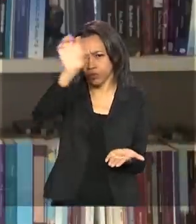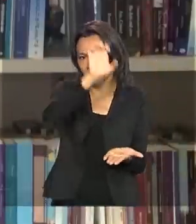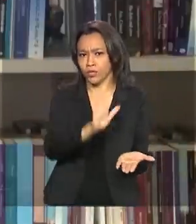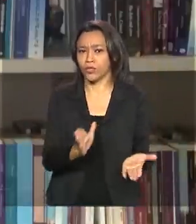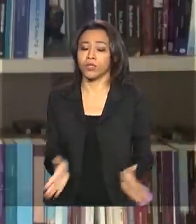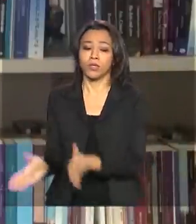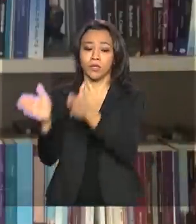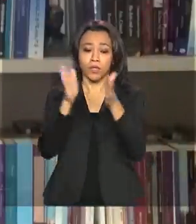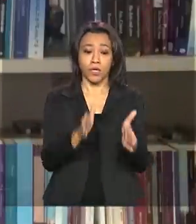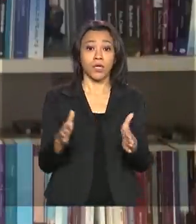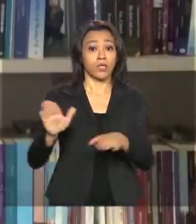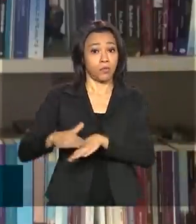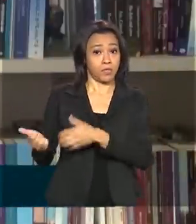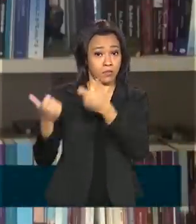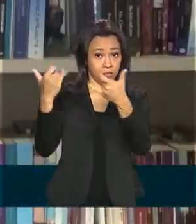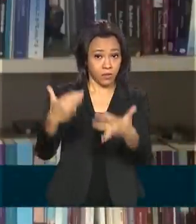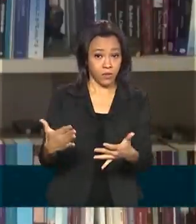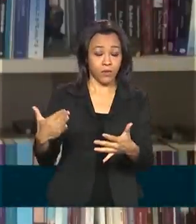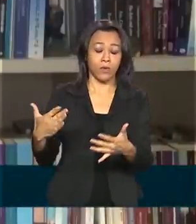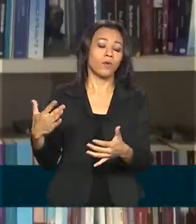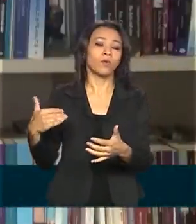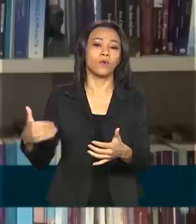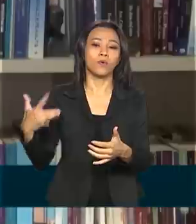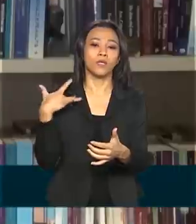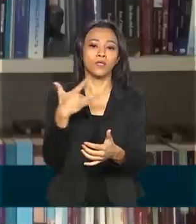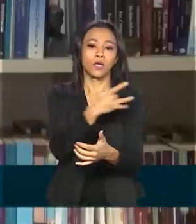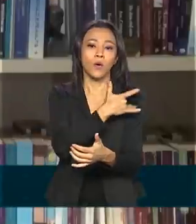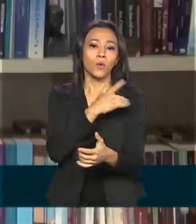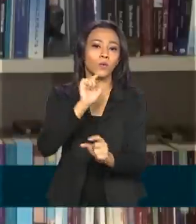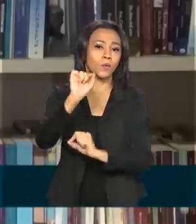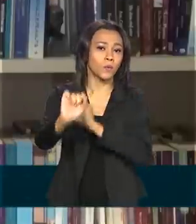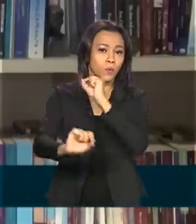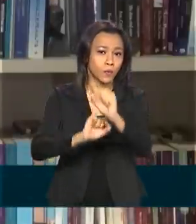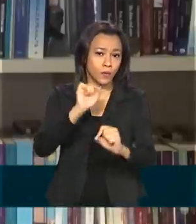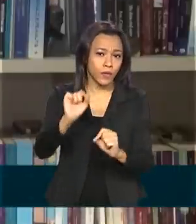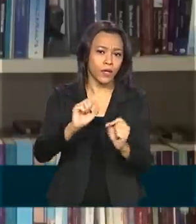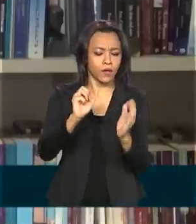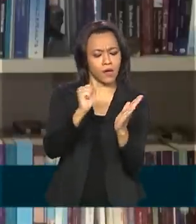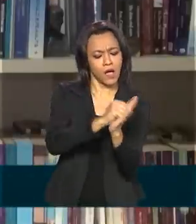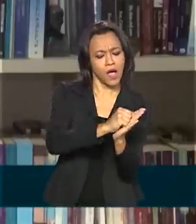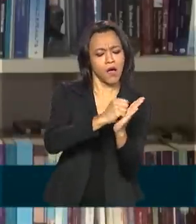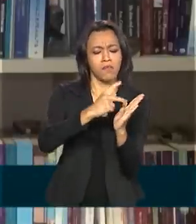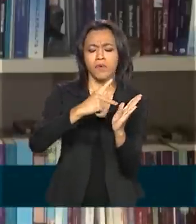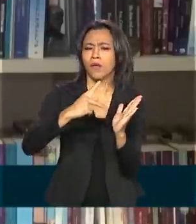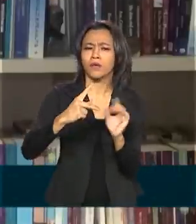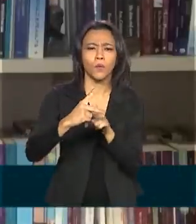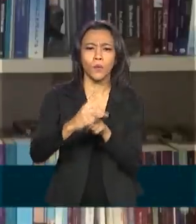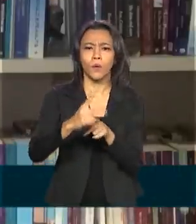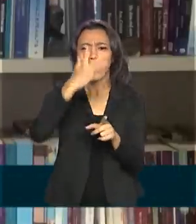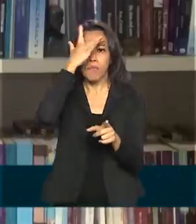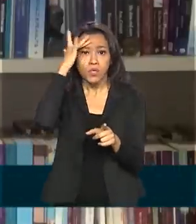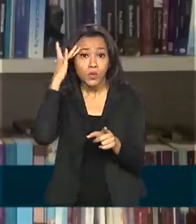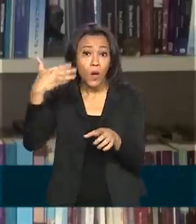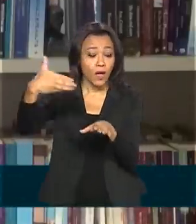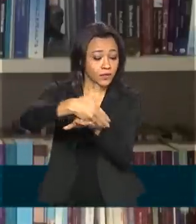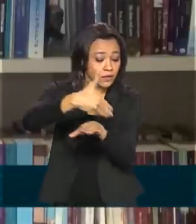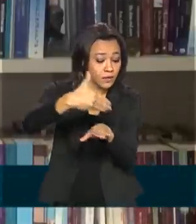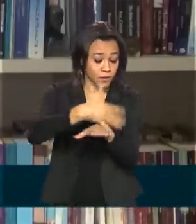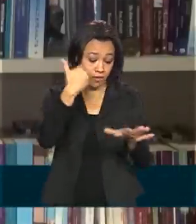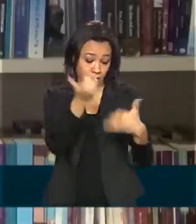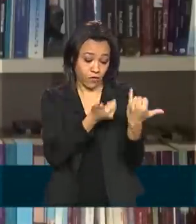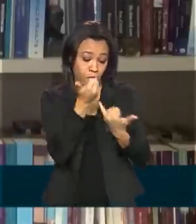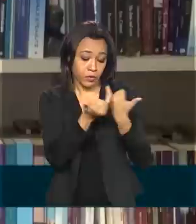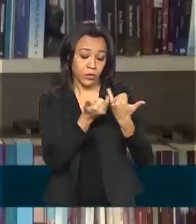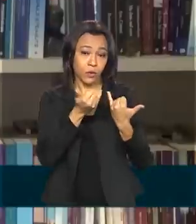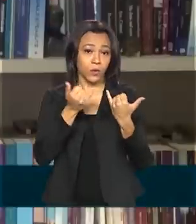Saúde também explicou o funcionamento do ConectSUS, um aplicativo que vai permitir que o cidadão acesse informações de